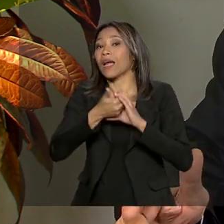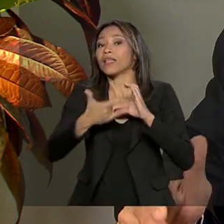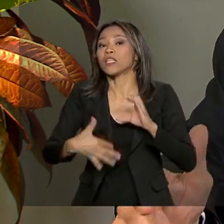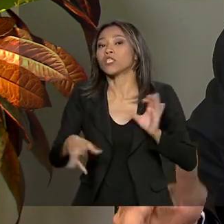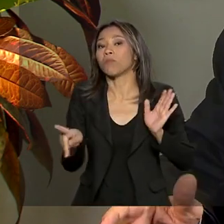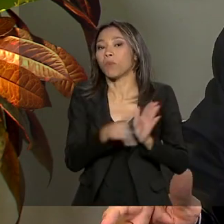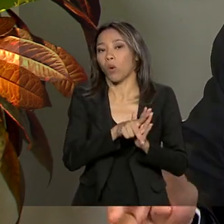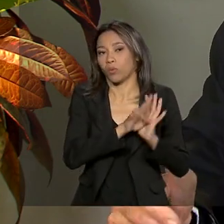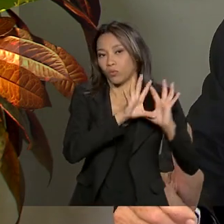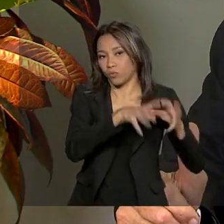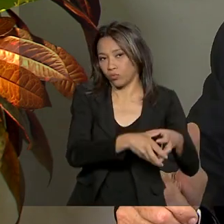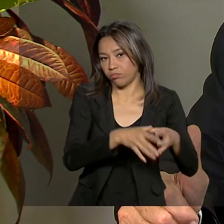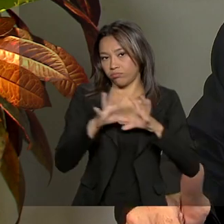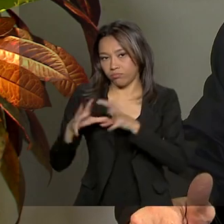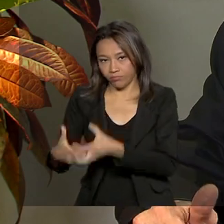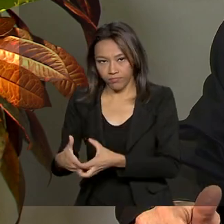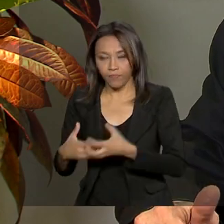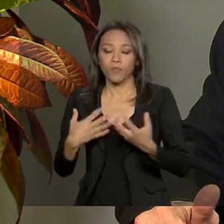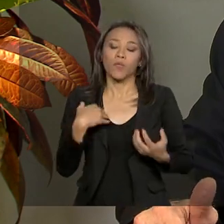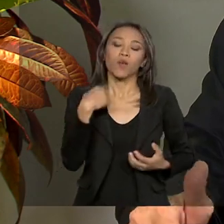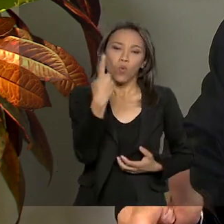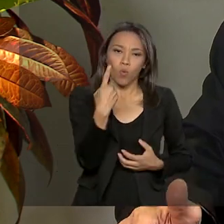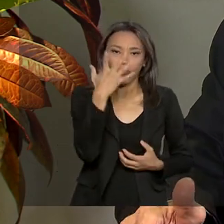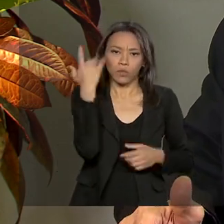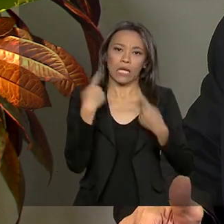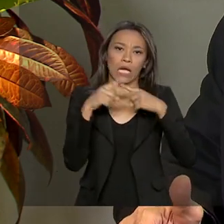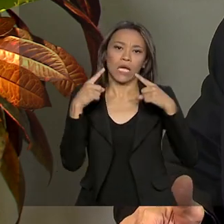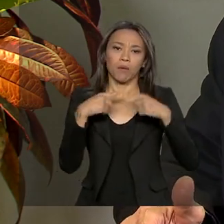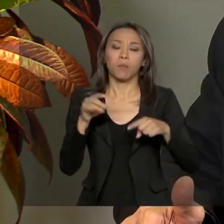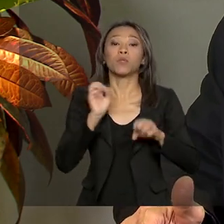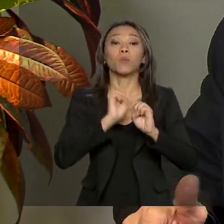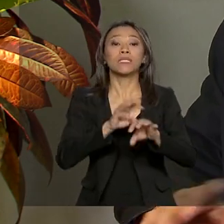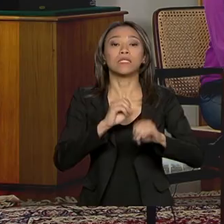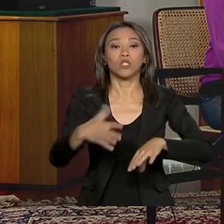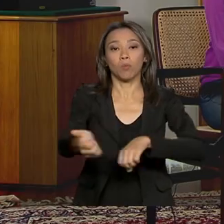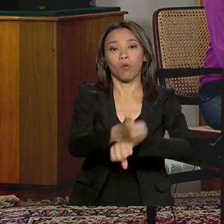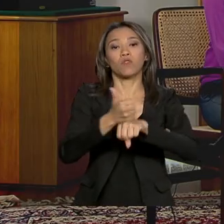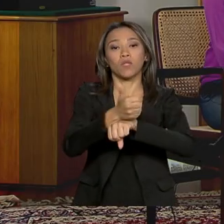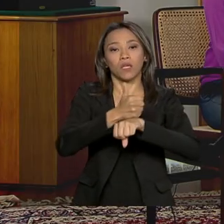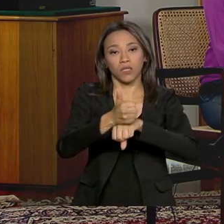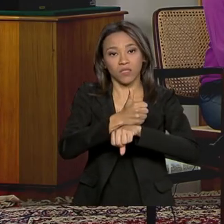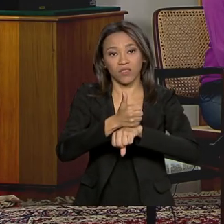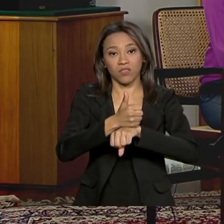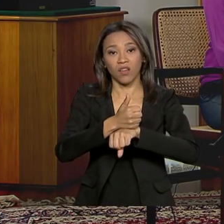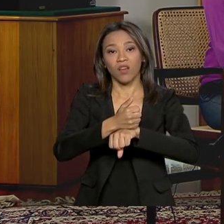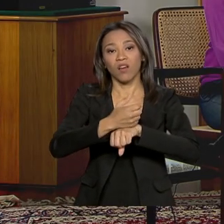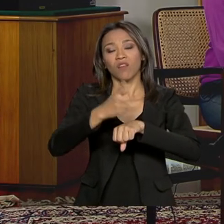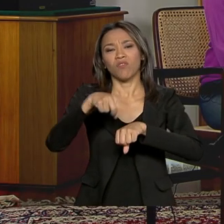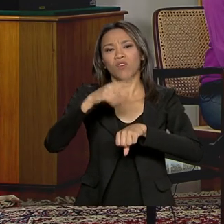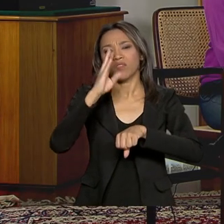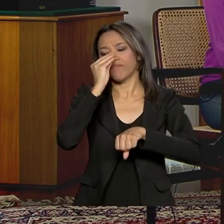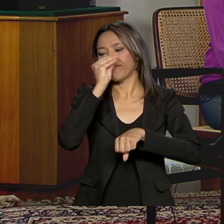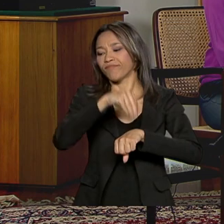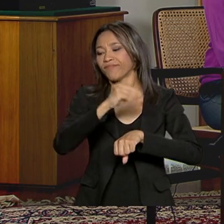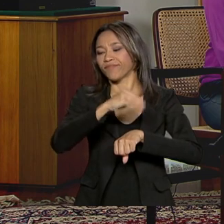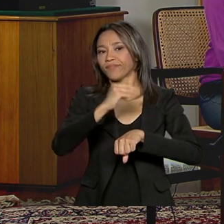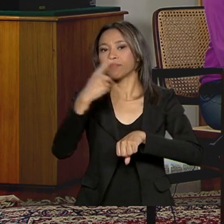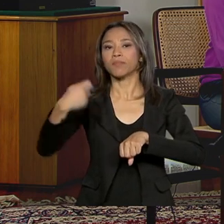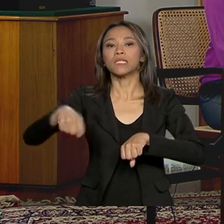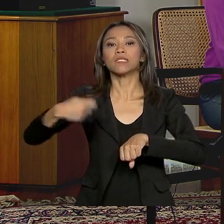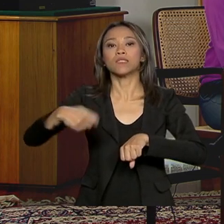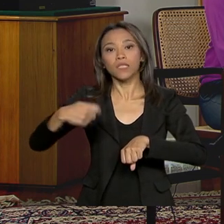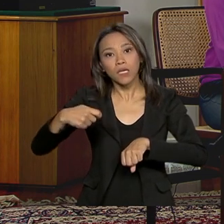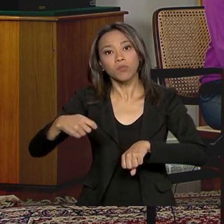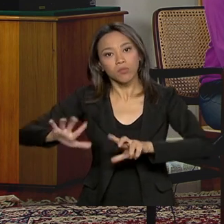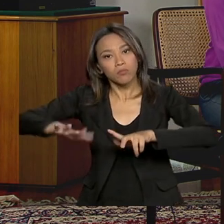muita gente se queixa, o nosso ensino profissionalizante foi muito descuidado. Nós precisamos mão de obra